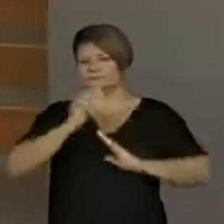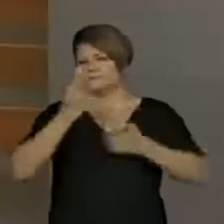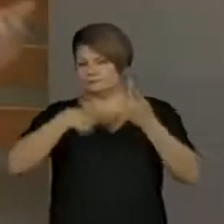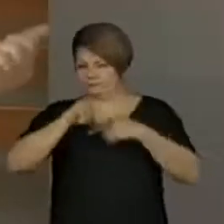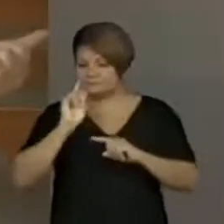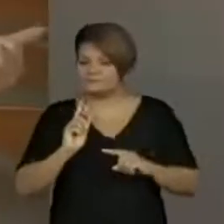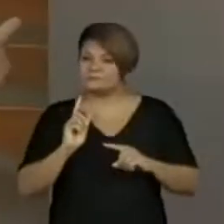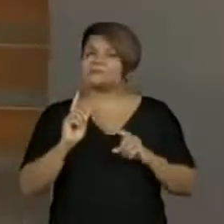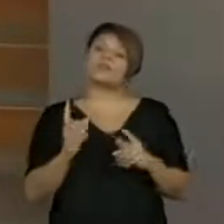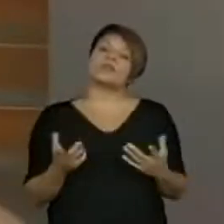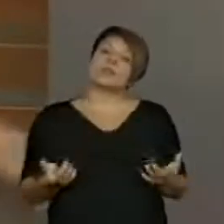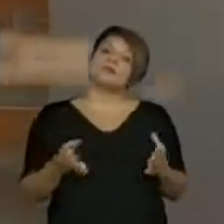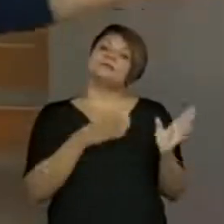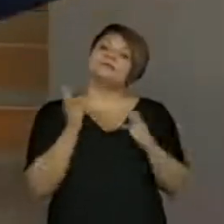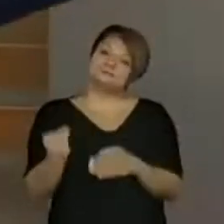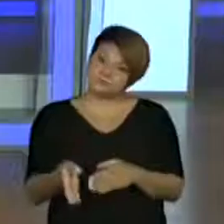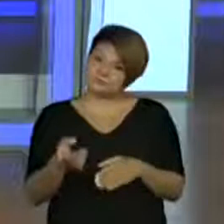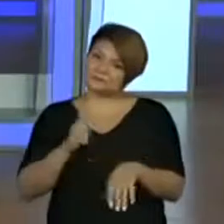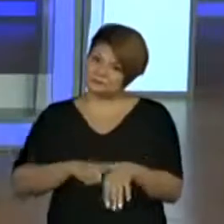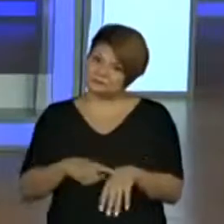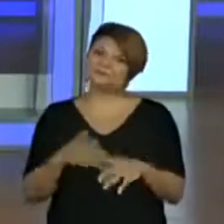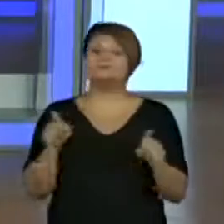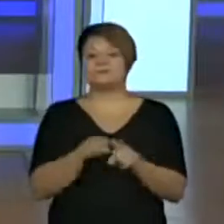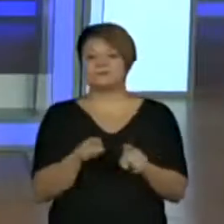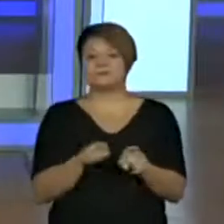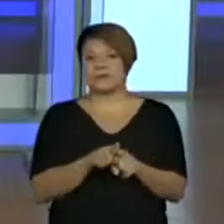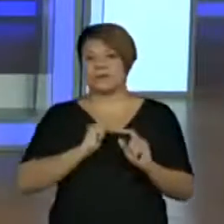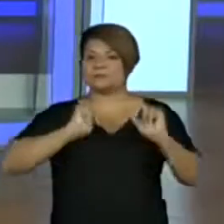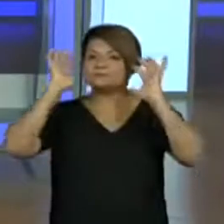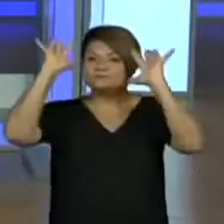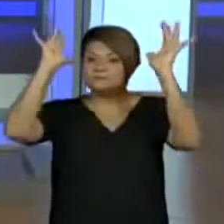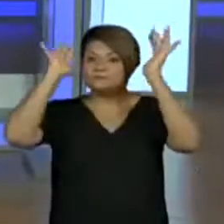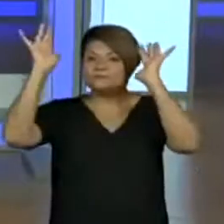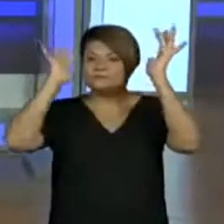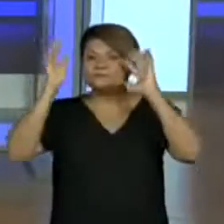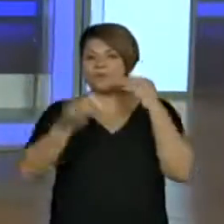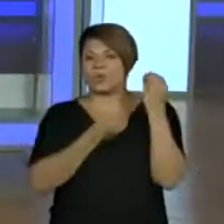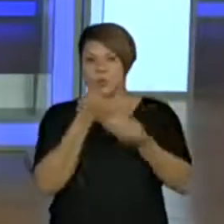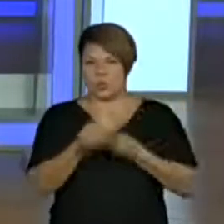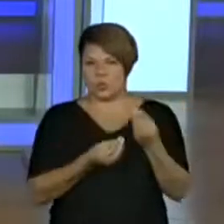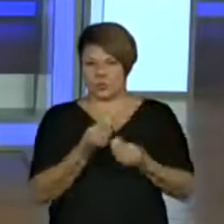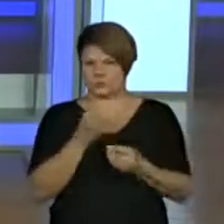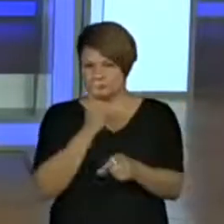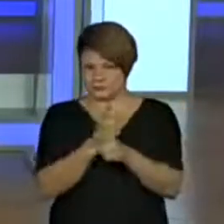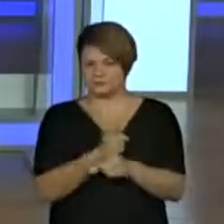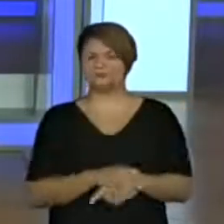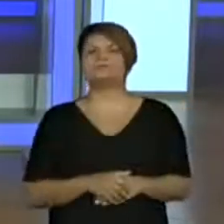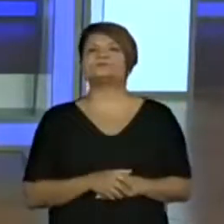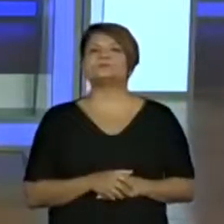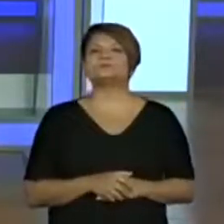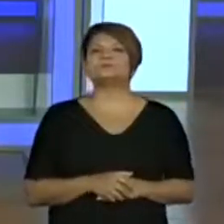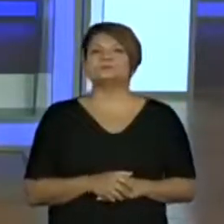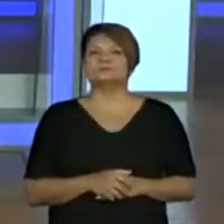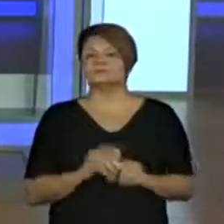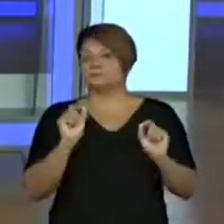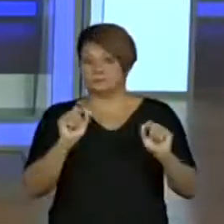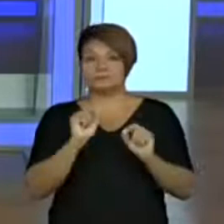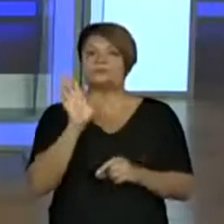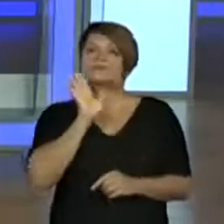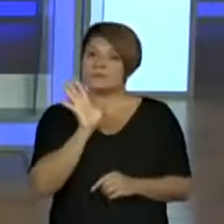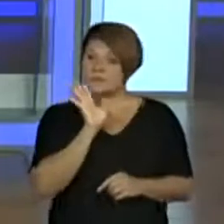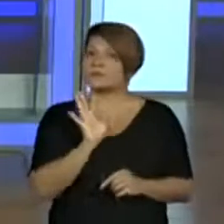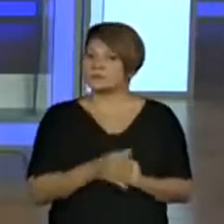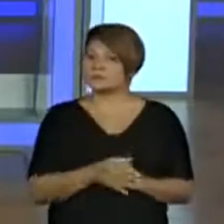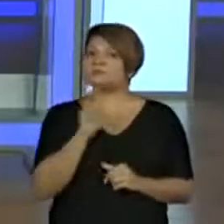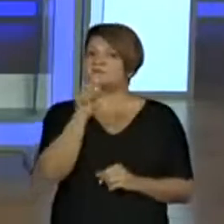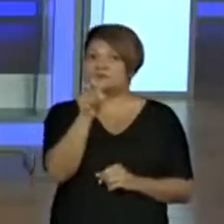precisa trabalhar. E ao mesmo tempo, usar o mundo da imaginação, né? Vamos descobrir um pouquinho mais. O é bacana, crianças? Deixem